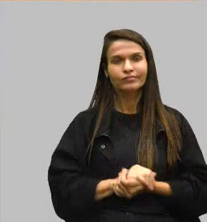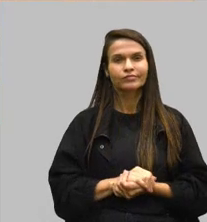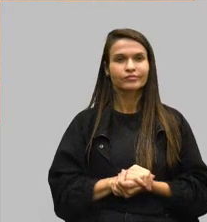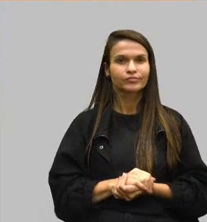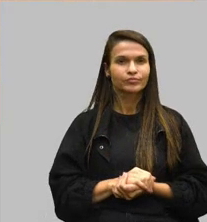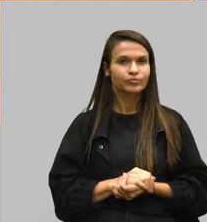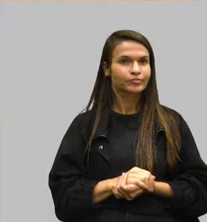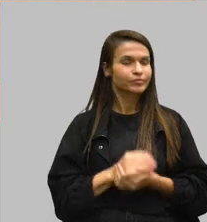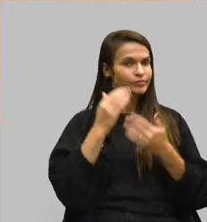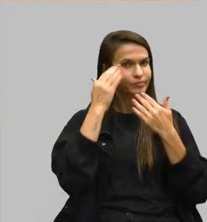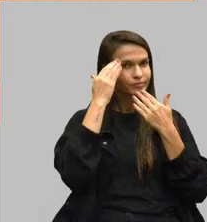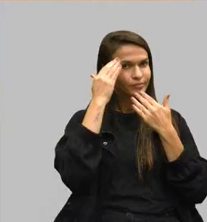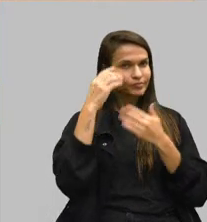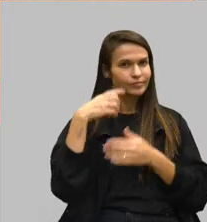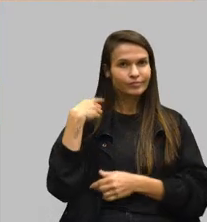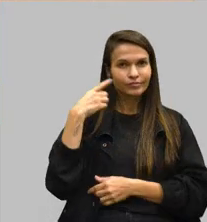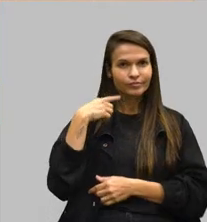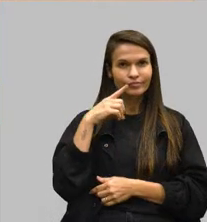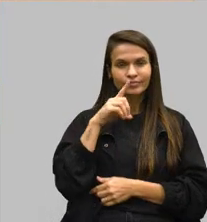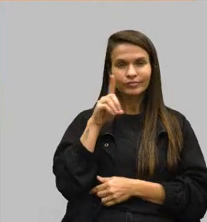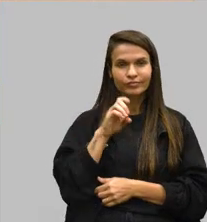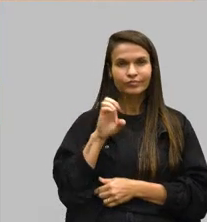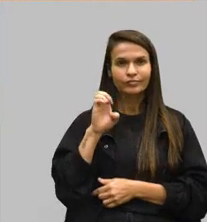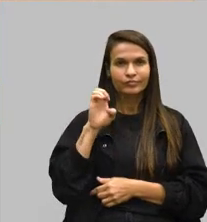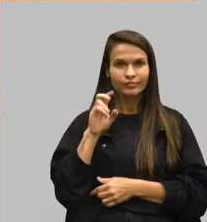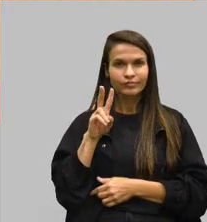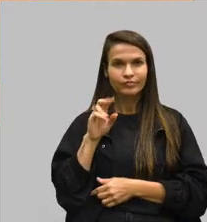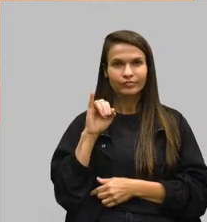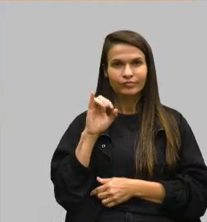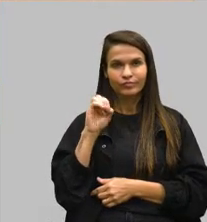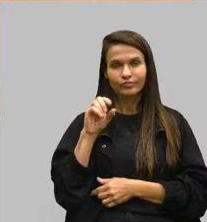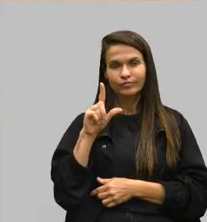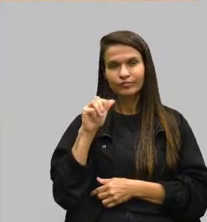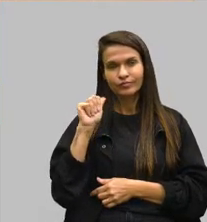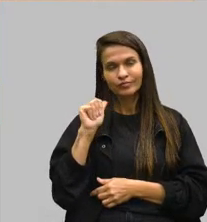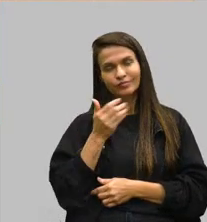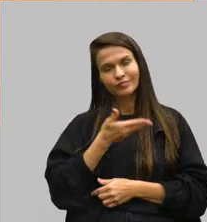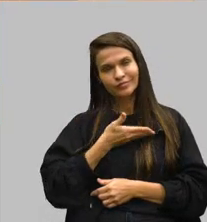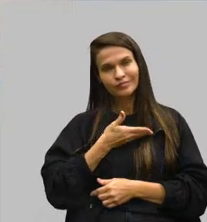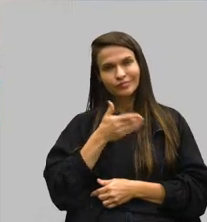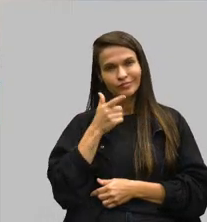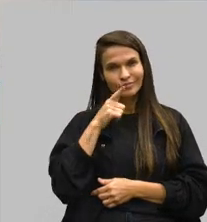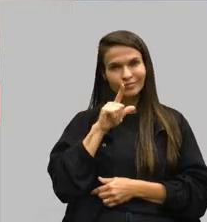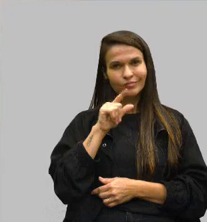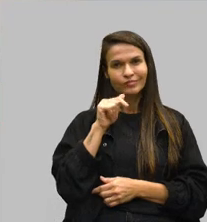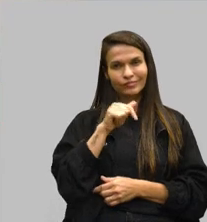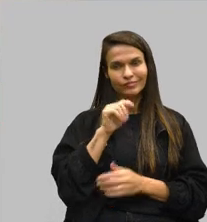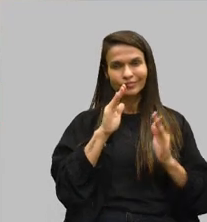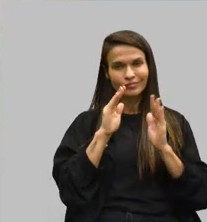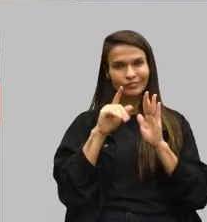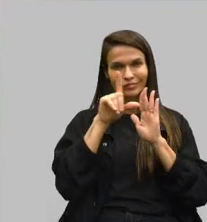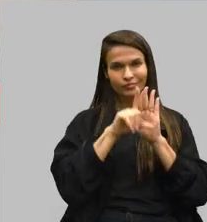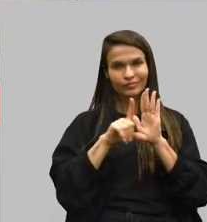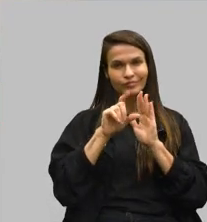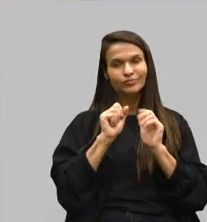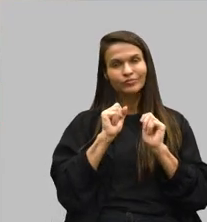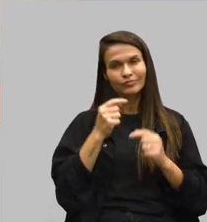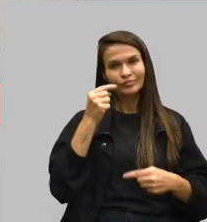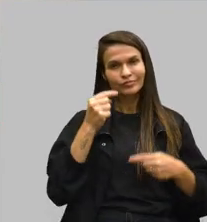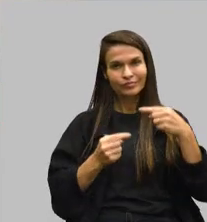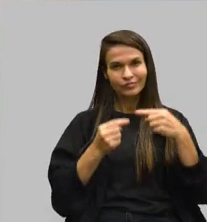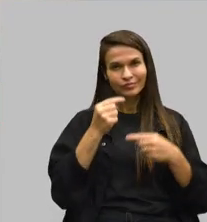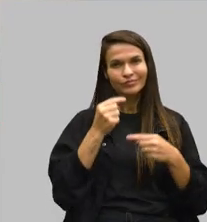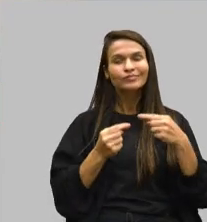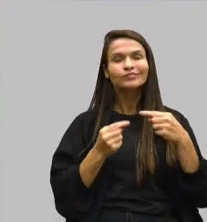Muito obrigada, deputada Zella Viola, um grande amigo que eu ganhei aqui nessa legislatura e posso dizer que a política dá bons